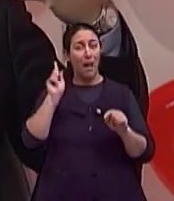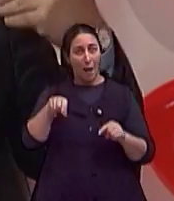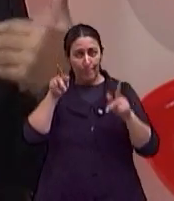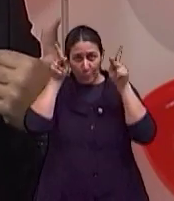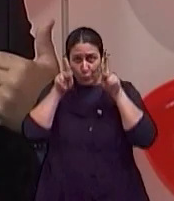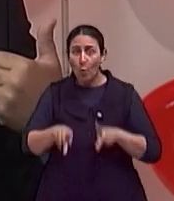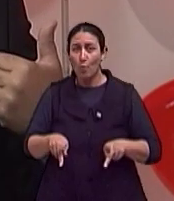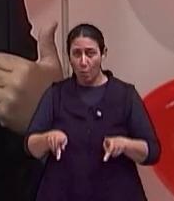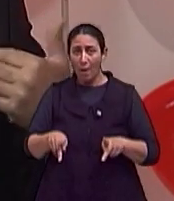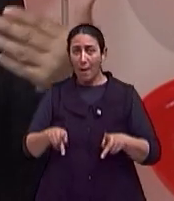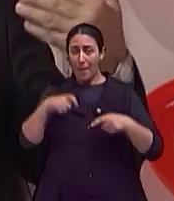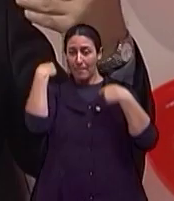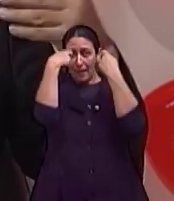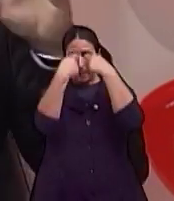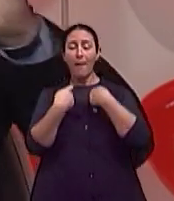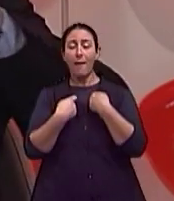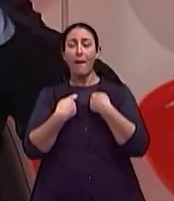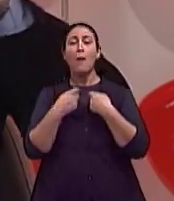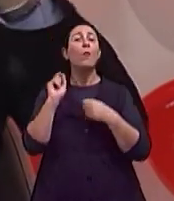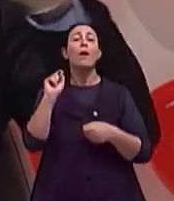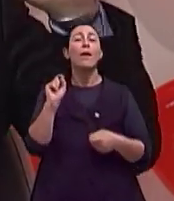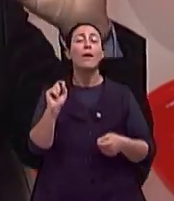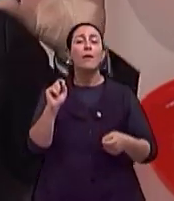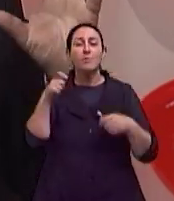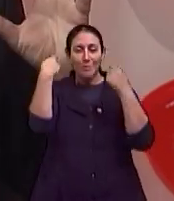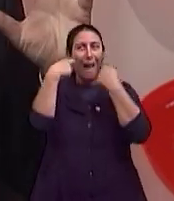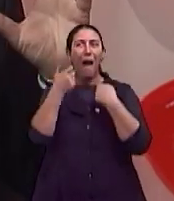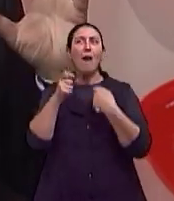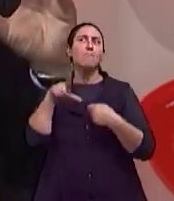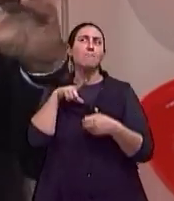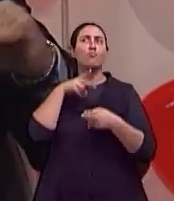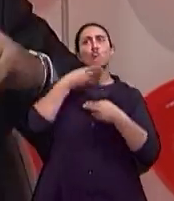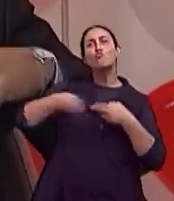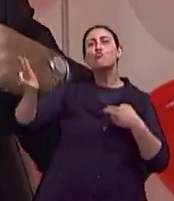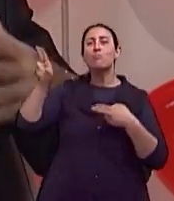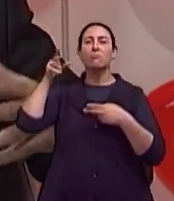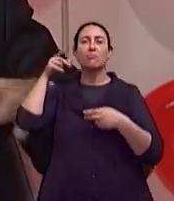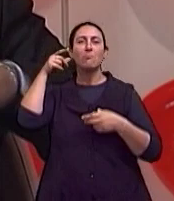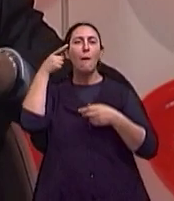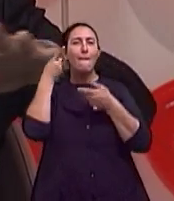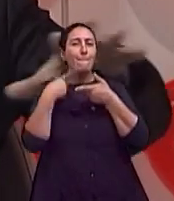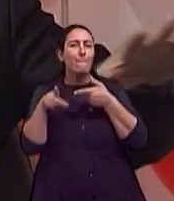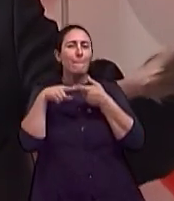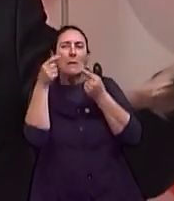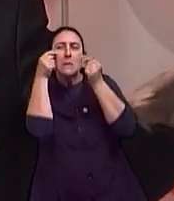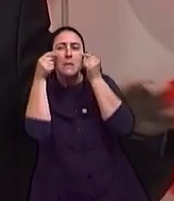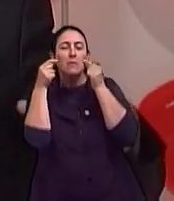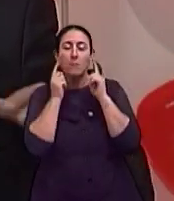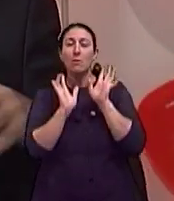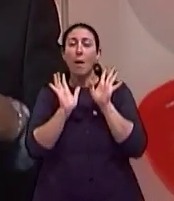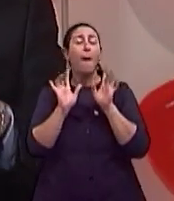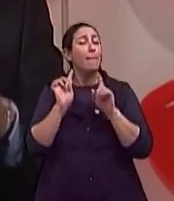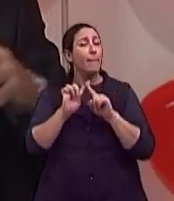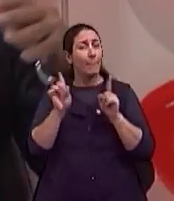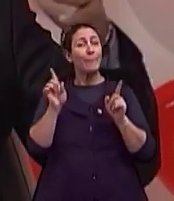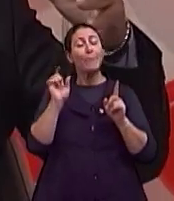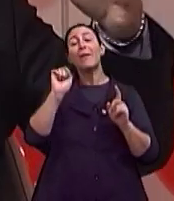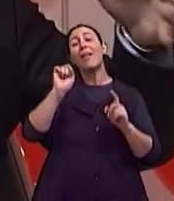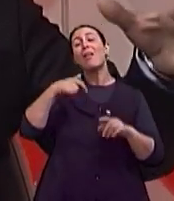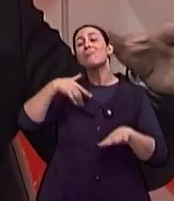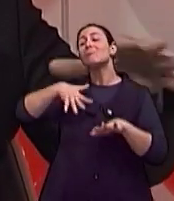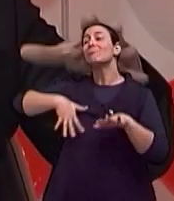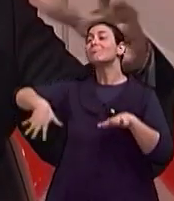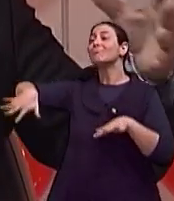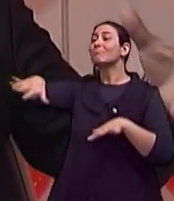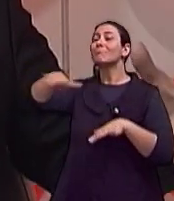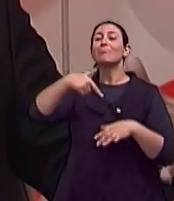maquiar, usar uma técnica que vai disfarçar as imperfeições, faz com que a pessoa transite melhor no seu meio